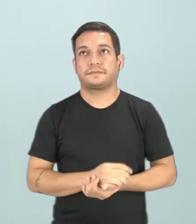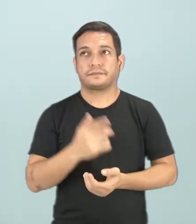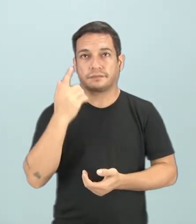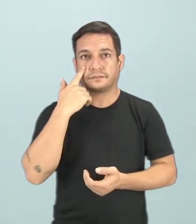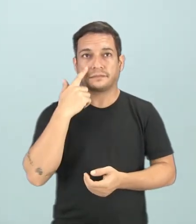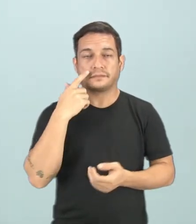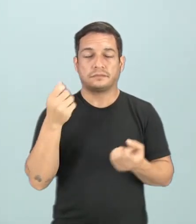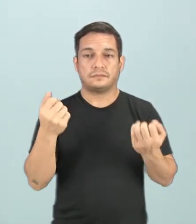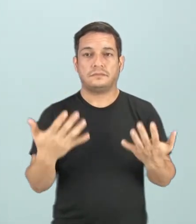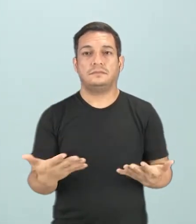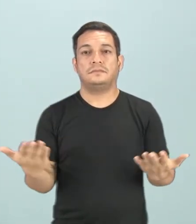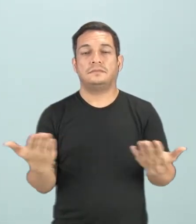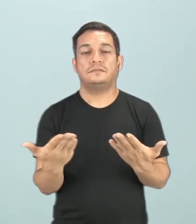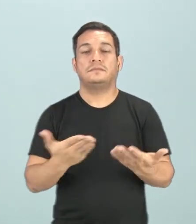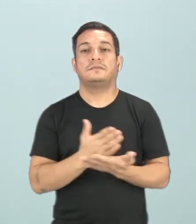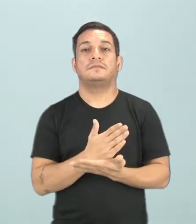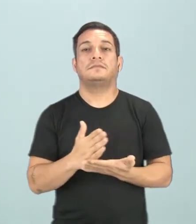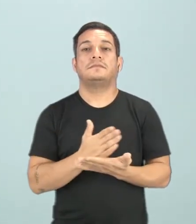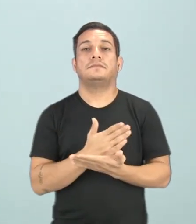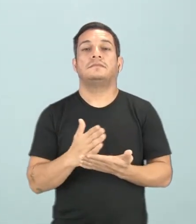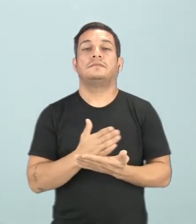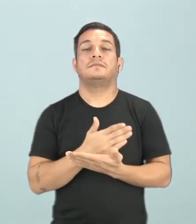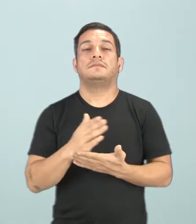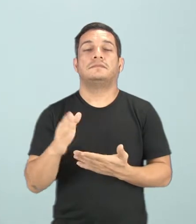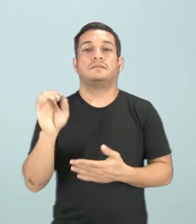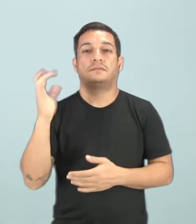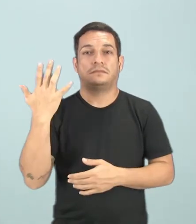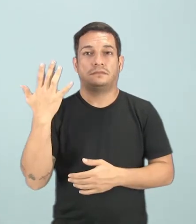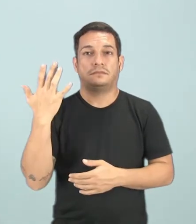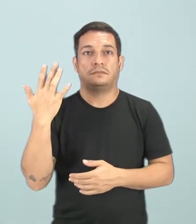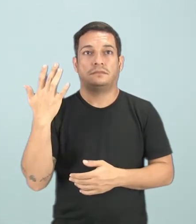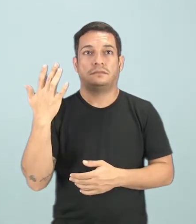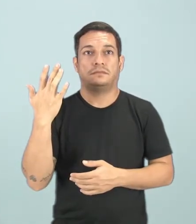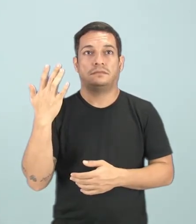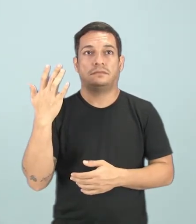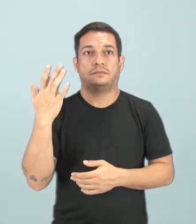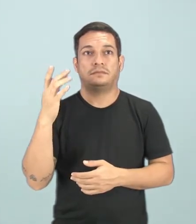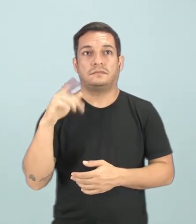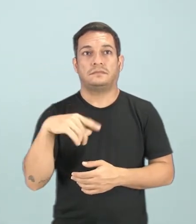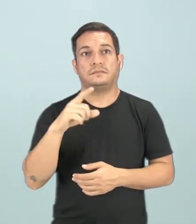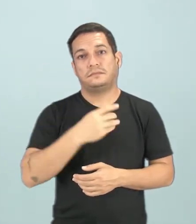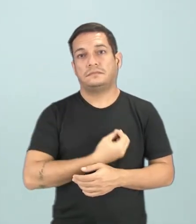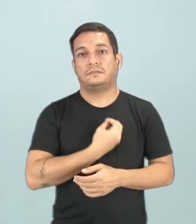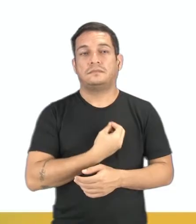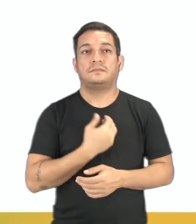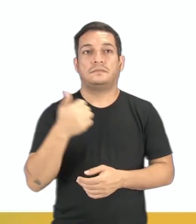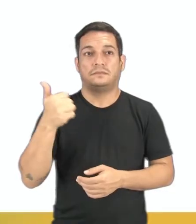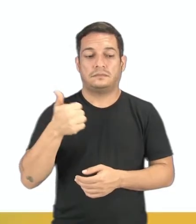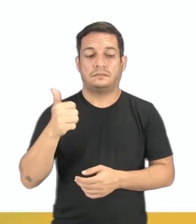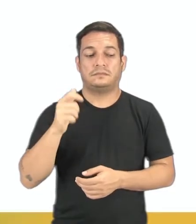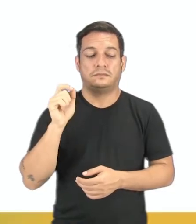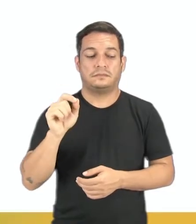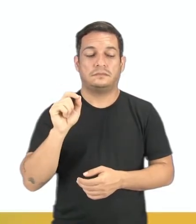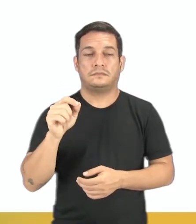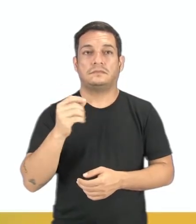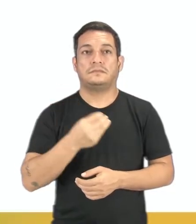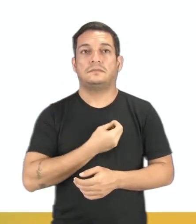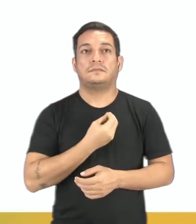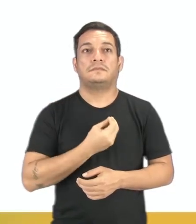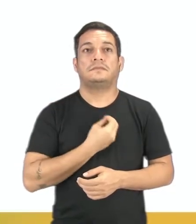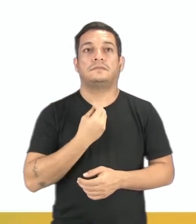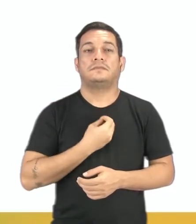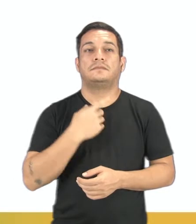abordar hoje, alguns pontos, né, desses postulados da existência. O primeiro deles, é a